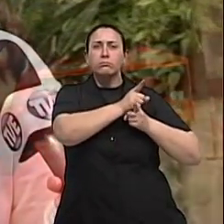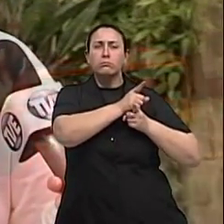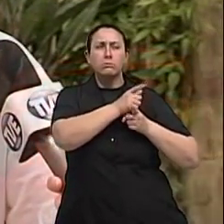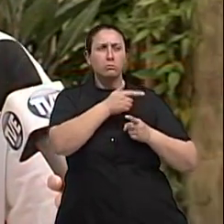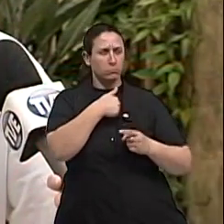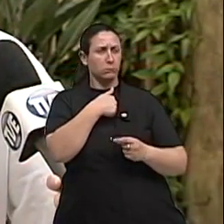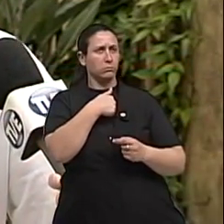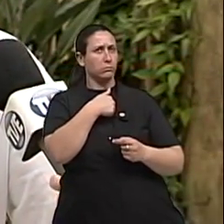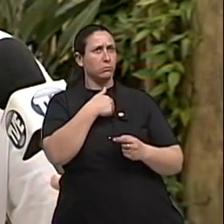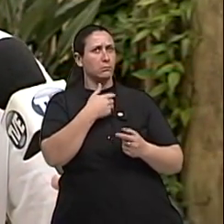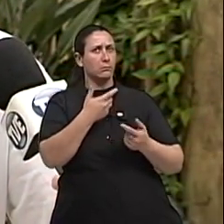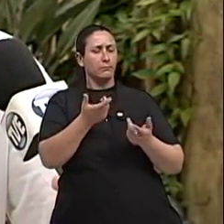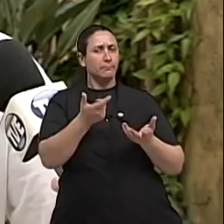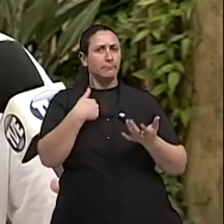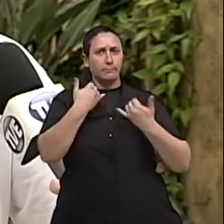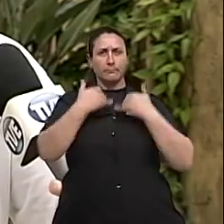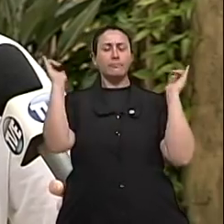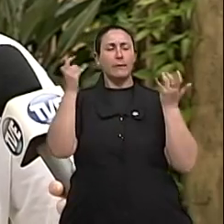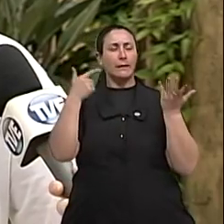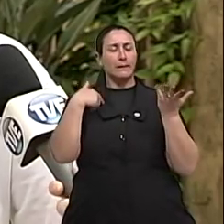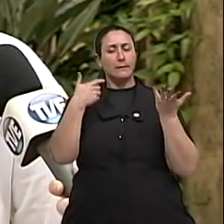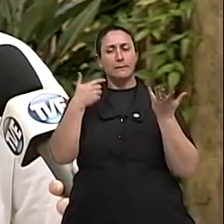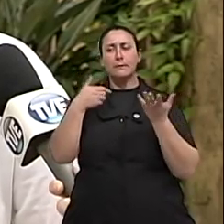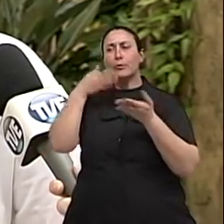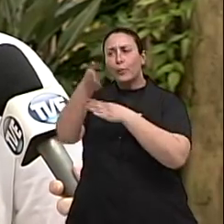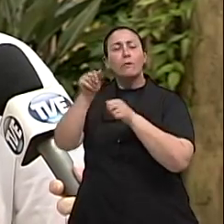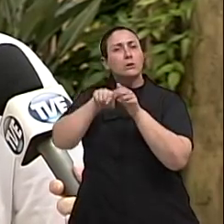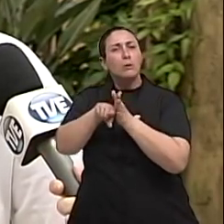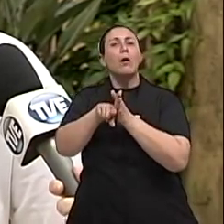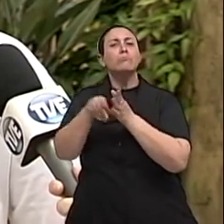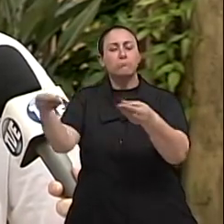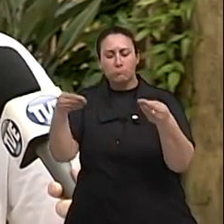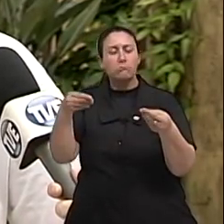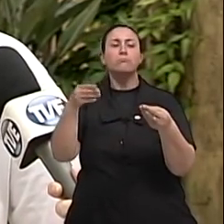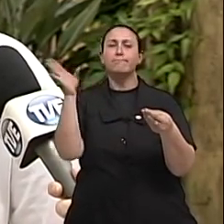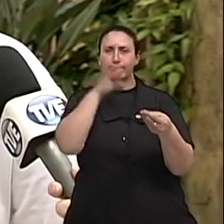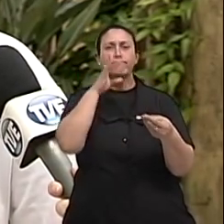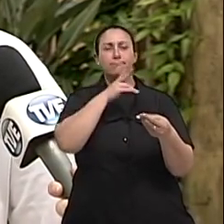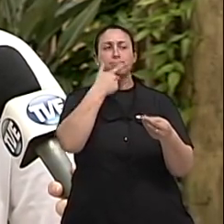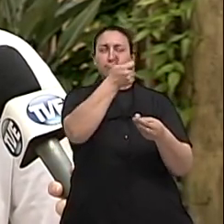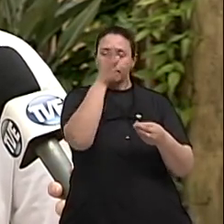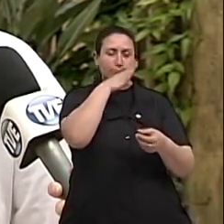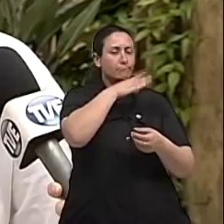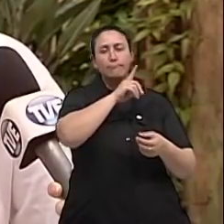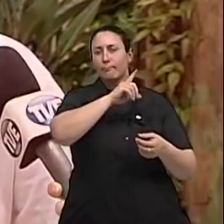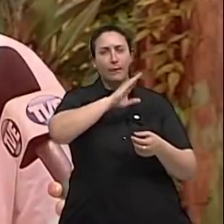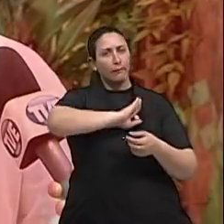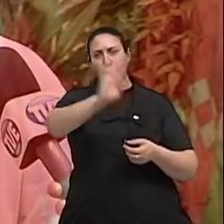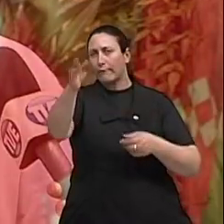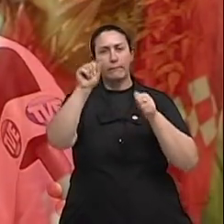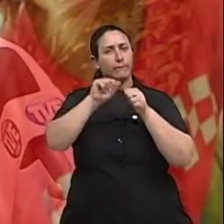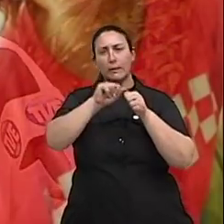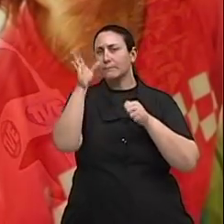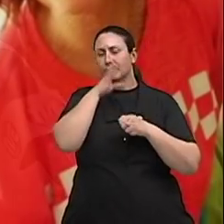recebi os diagnósticos, e ele me mandou já direto à oncologista, quando eu